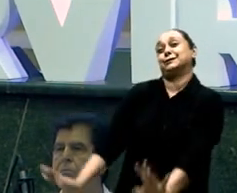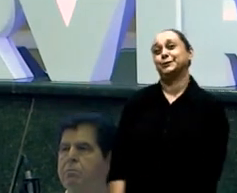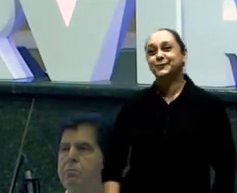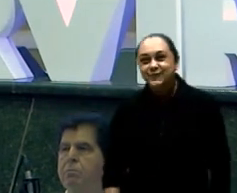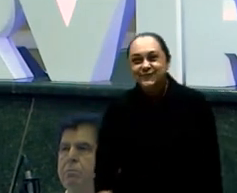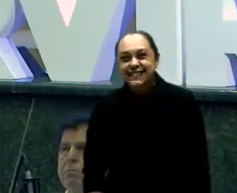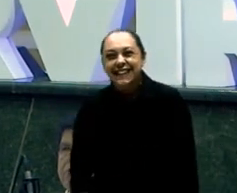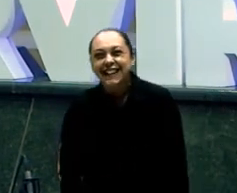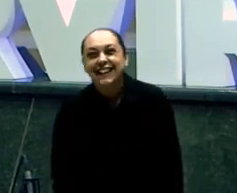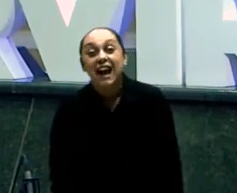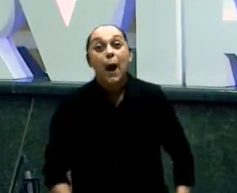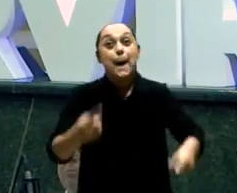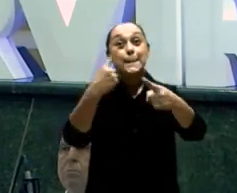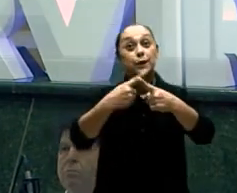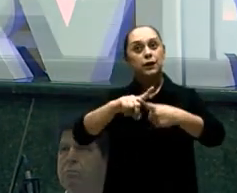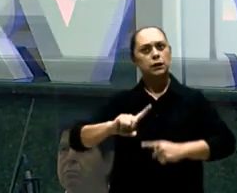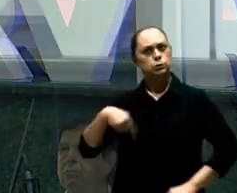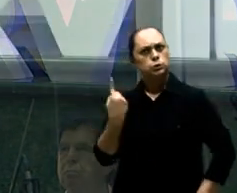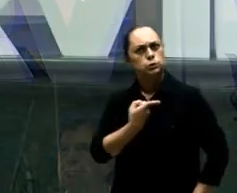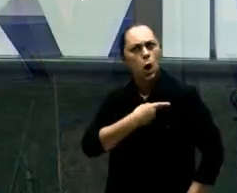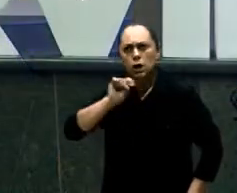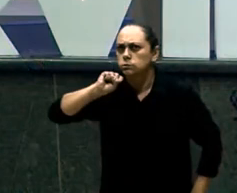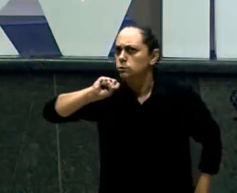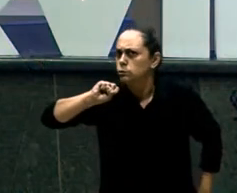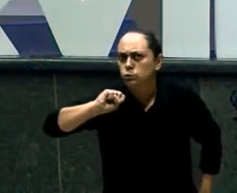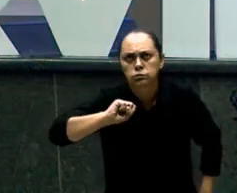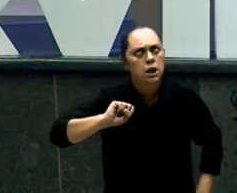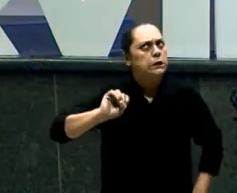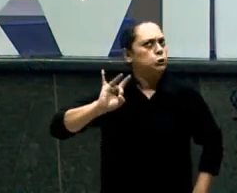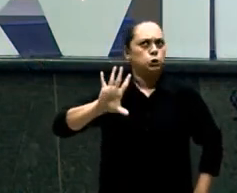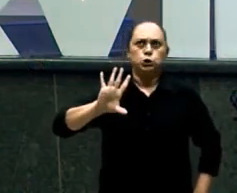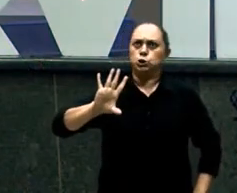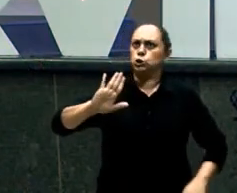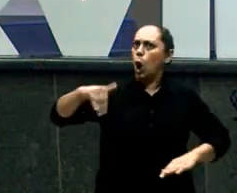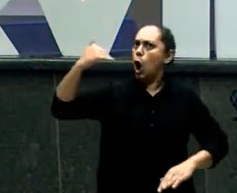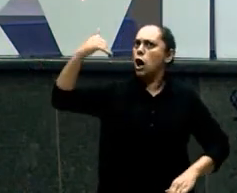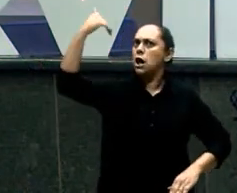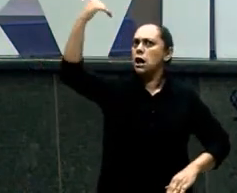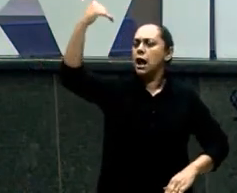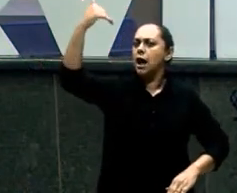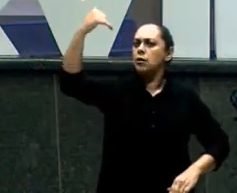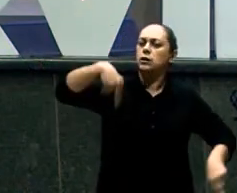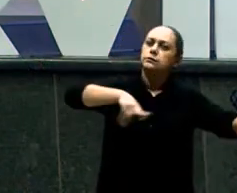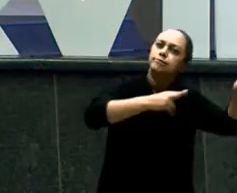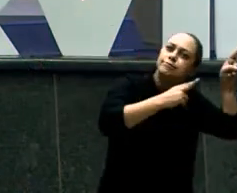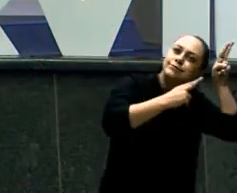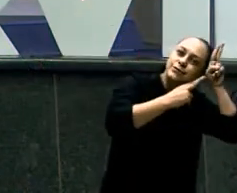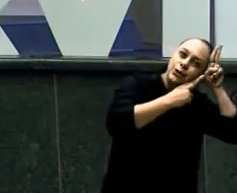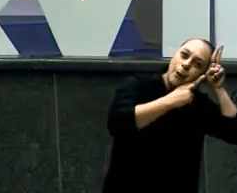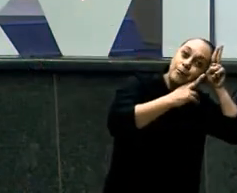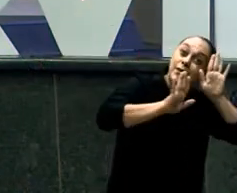Porque a gente Só cresce Enquanto Dorme Mas aí surgem Dois problemas Porque durante O